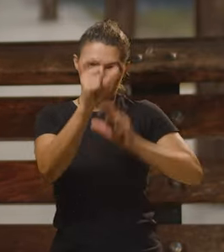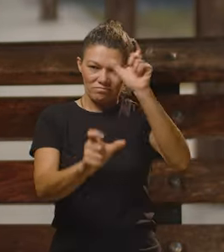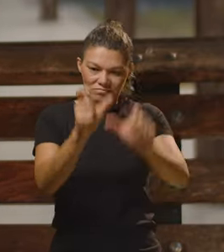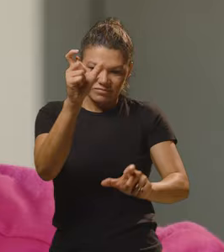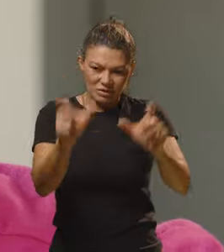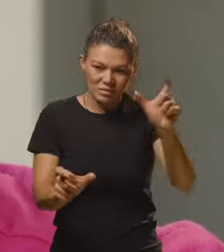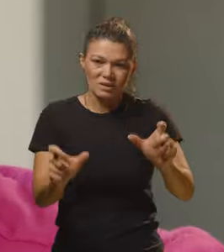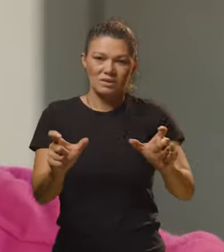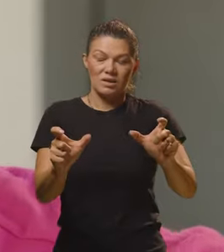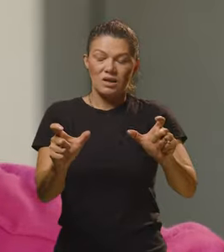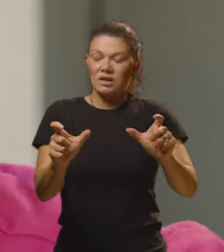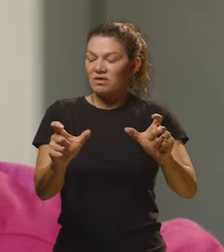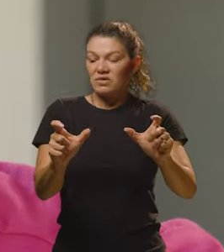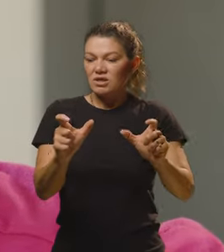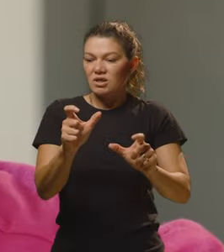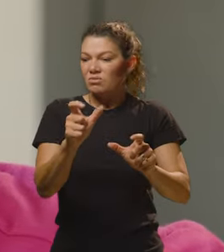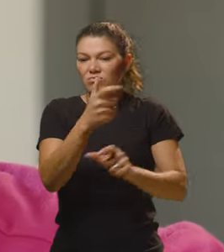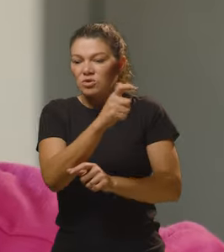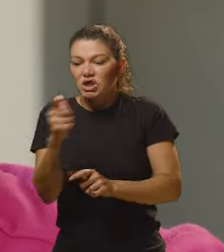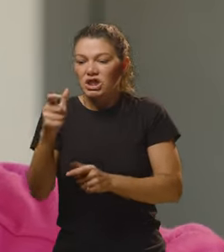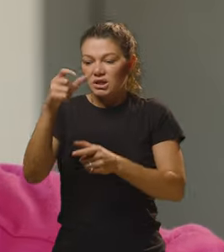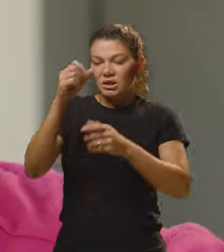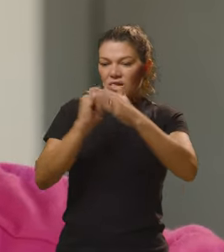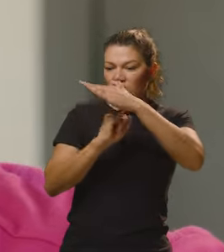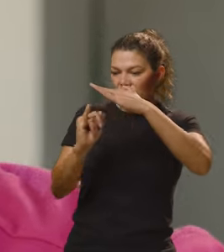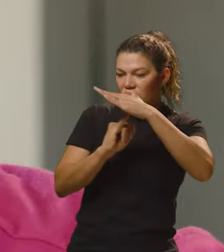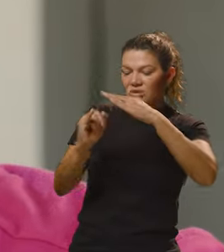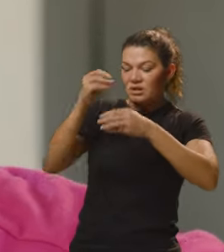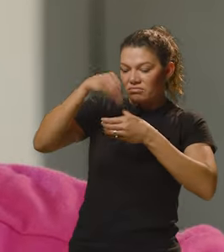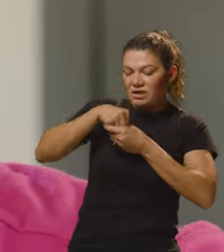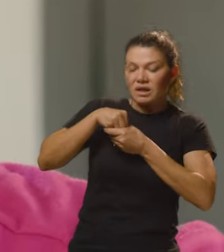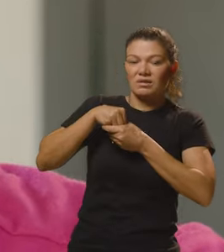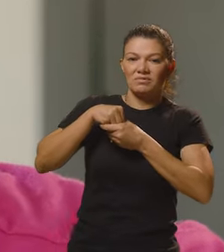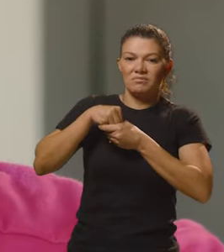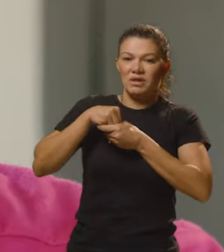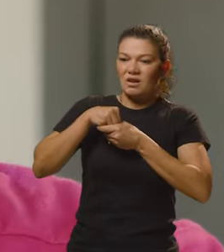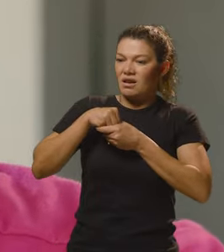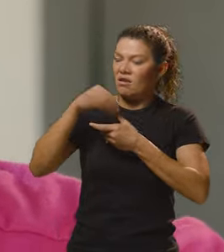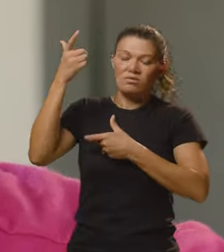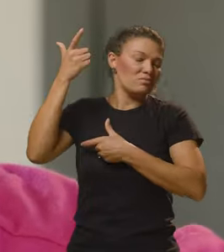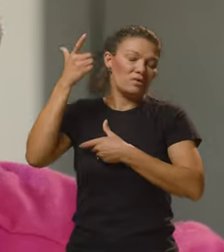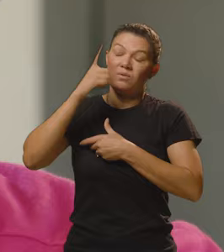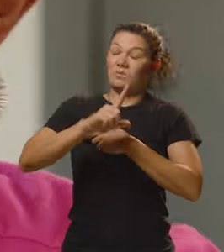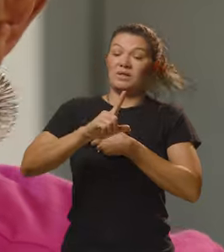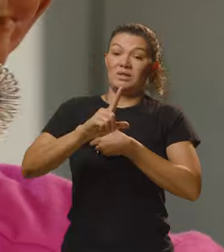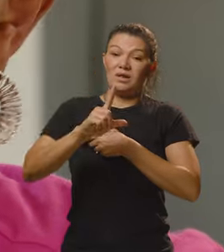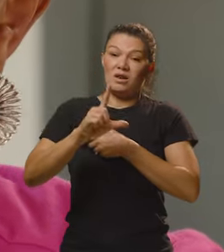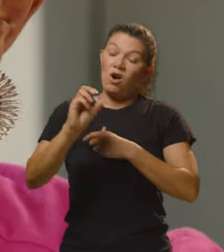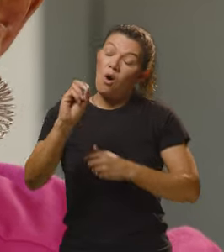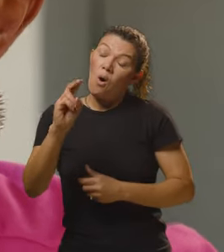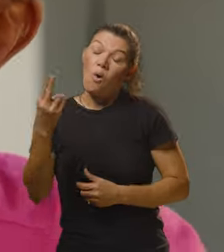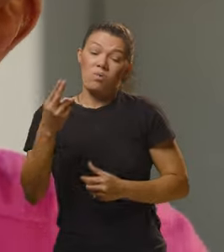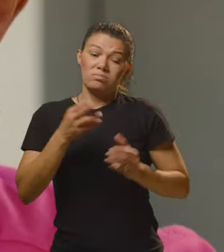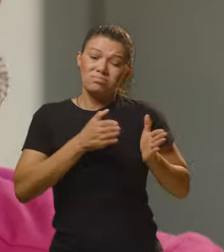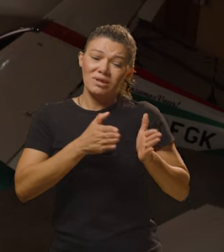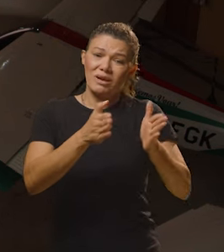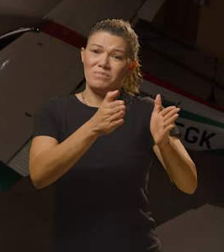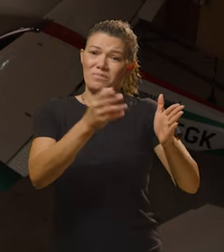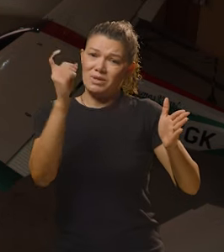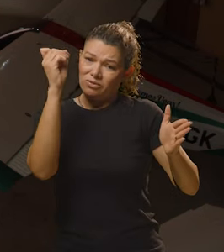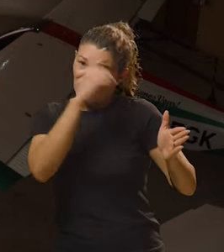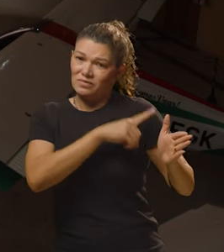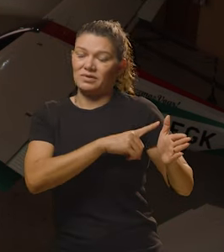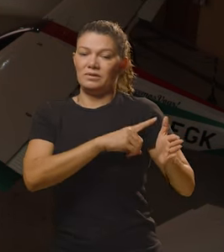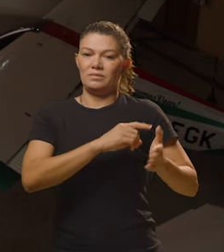dessa galera. E talvez se eu não estivesse dentro da instituição do Instituto Federal, isso aí não seria possível, né? Ou o